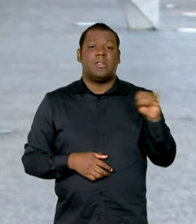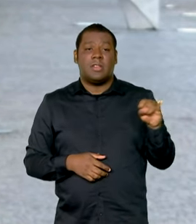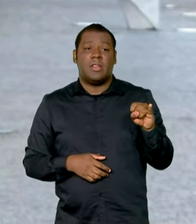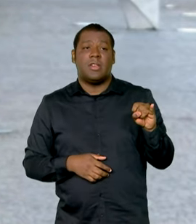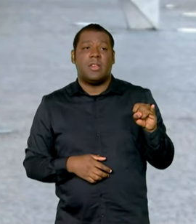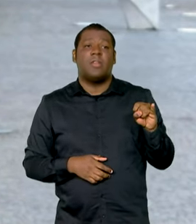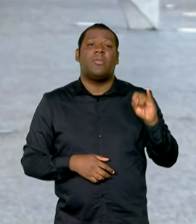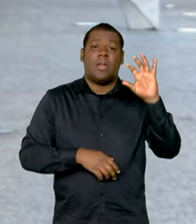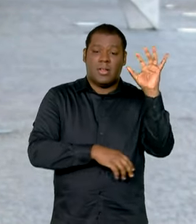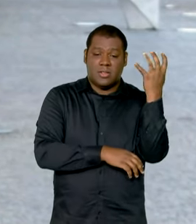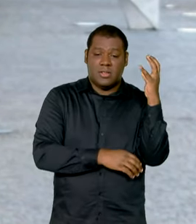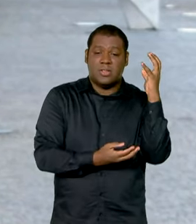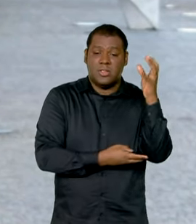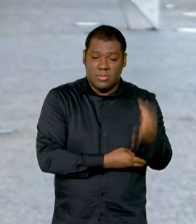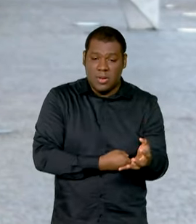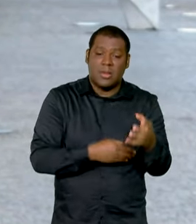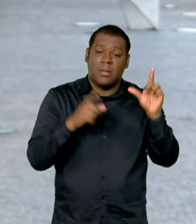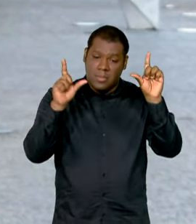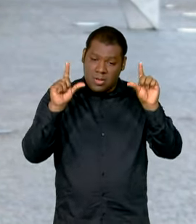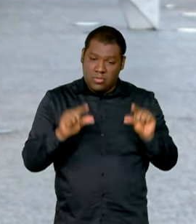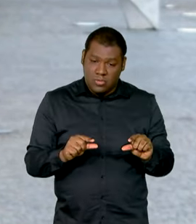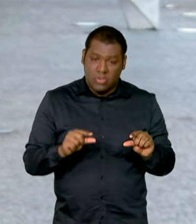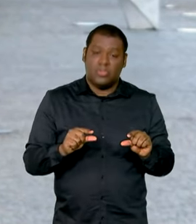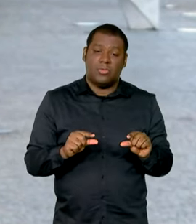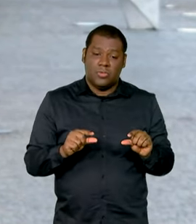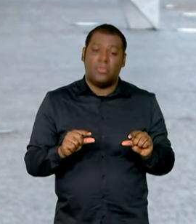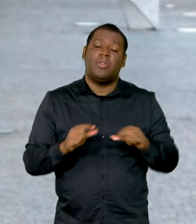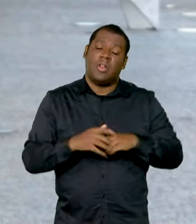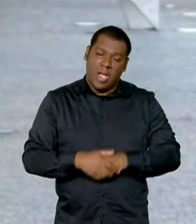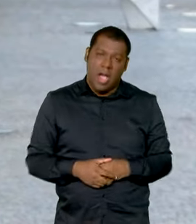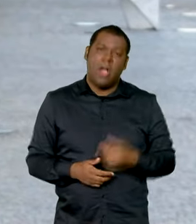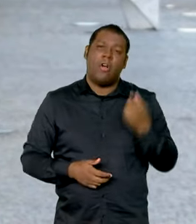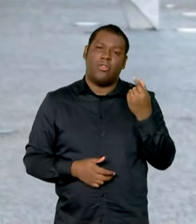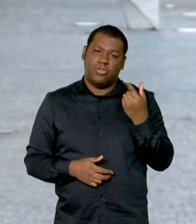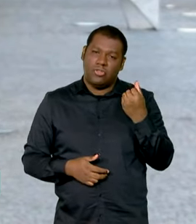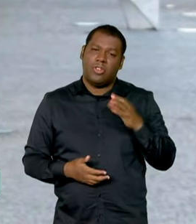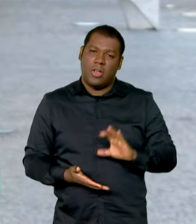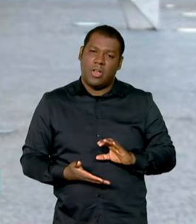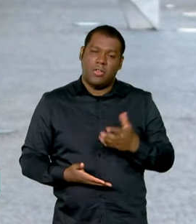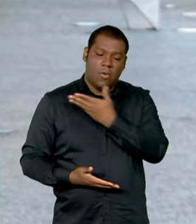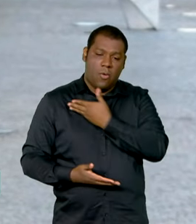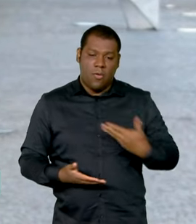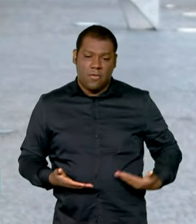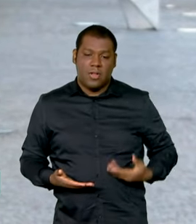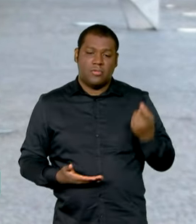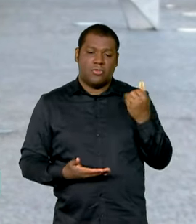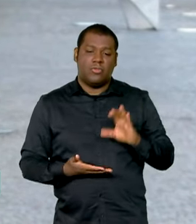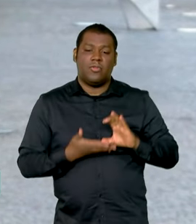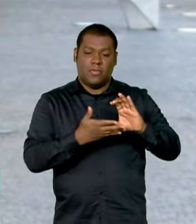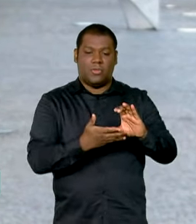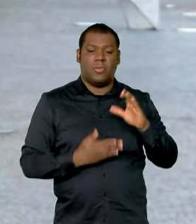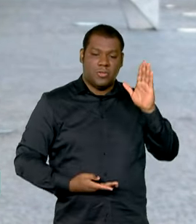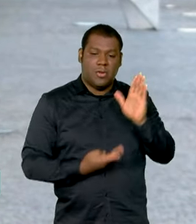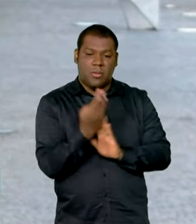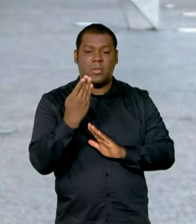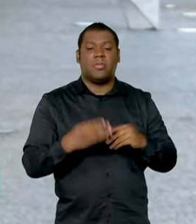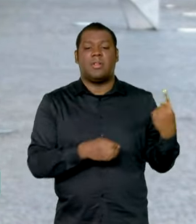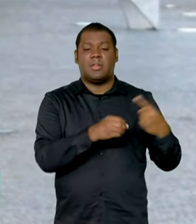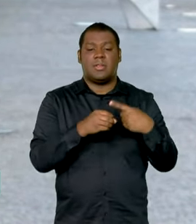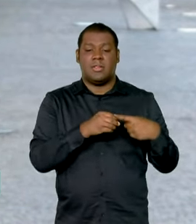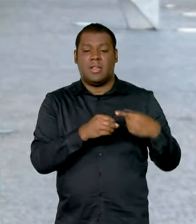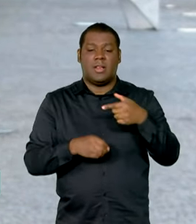anual do desmatamento e da degradação, maior será o valor investido pelo governo. Das 70 cidades,